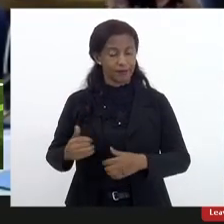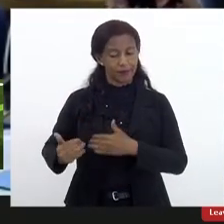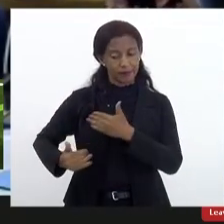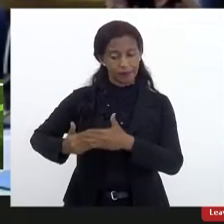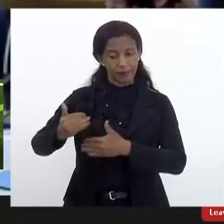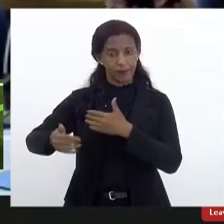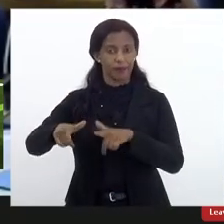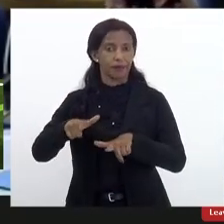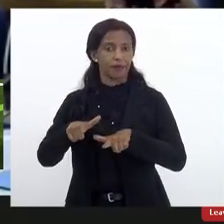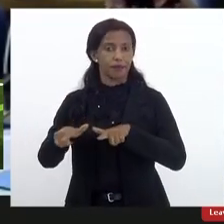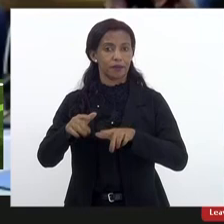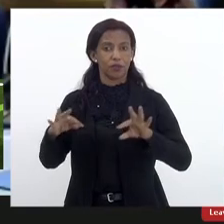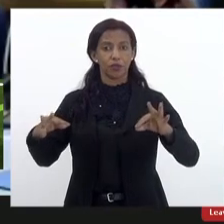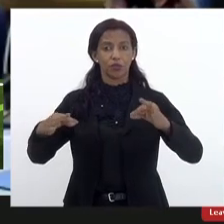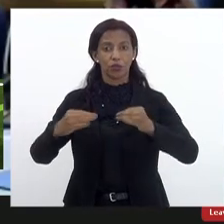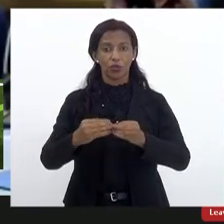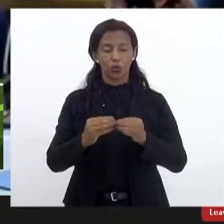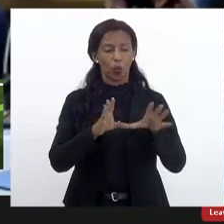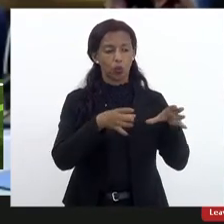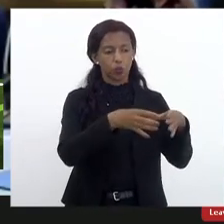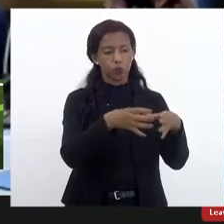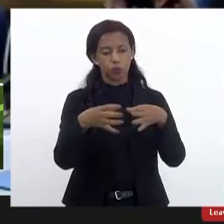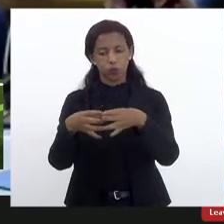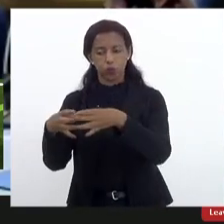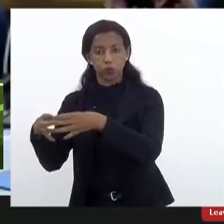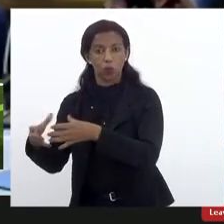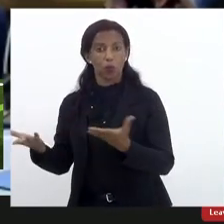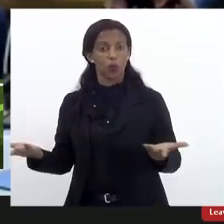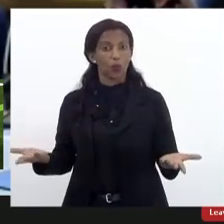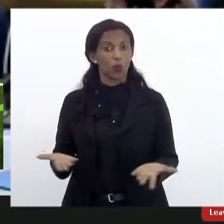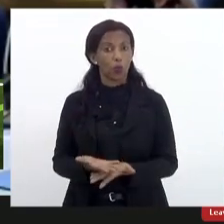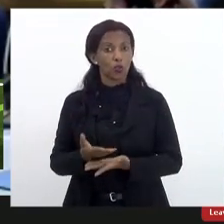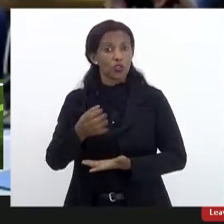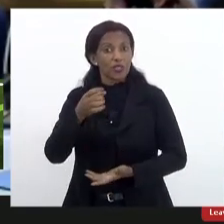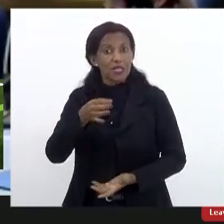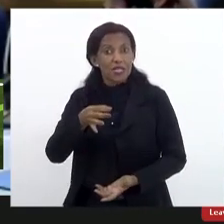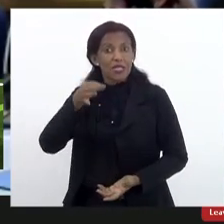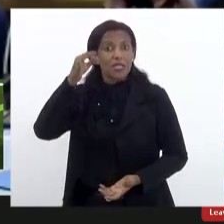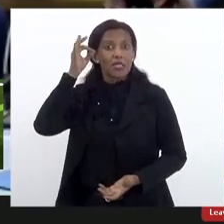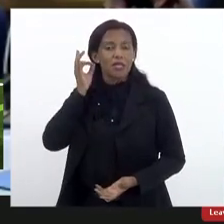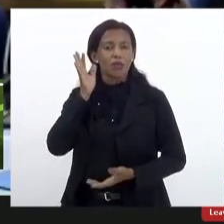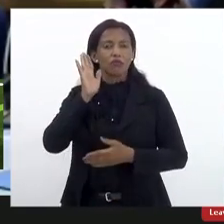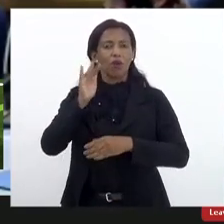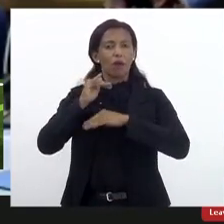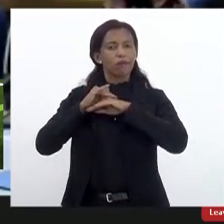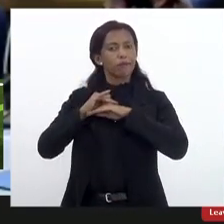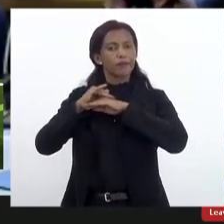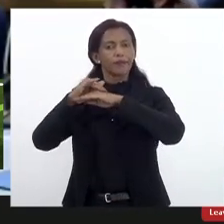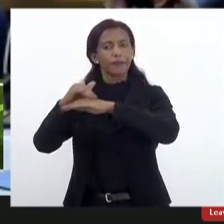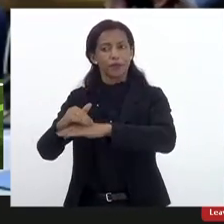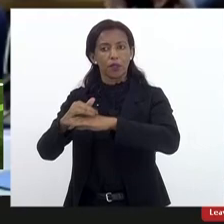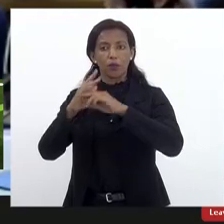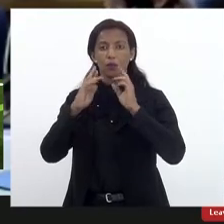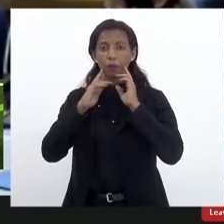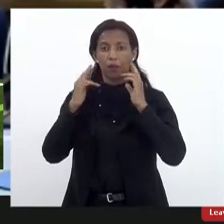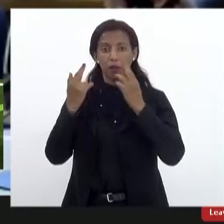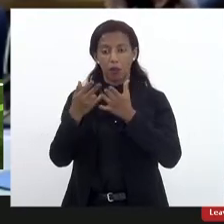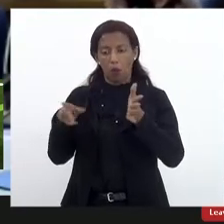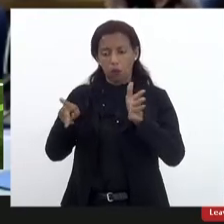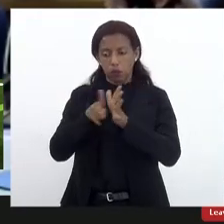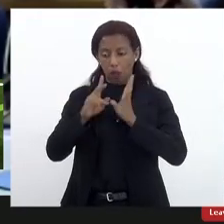trabalho de todos os conselheiros hoje cedo a gente teve uma conversa aqui, uma reunião